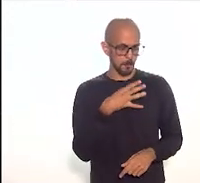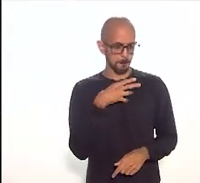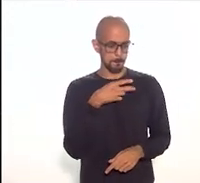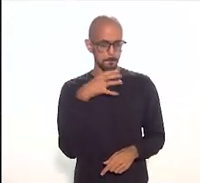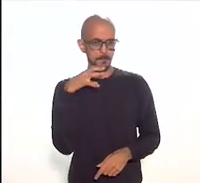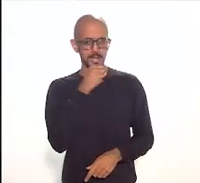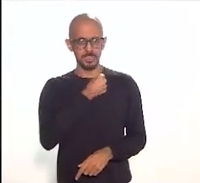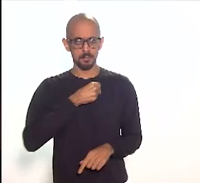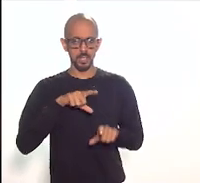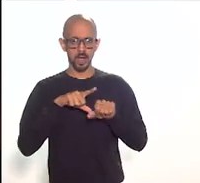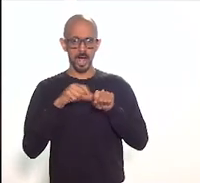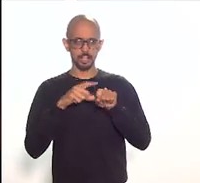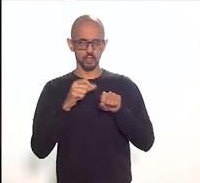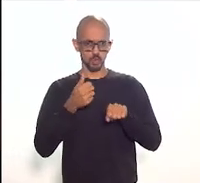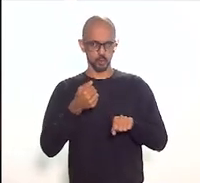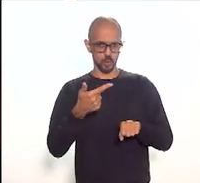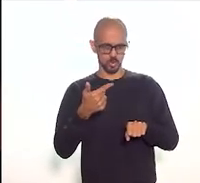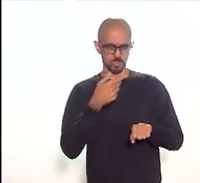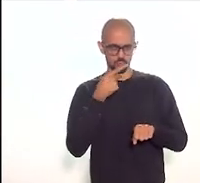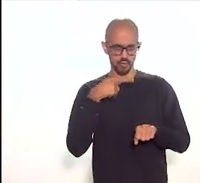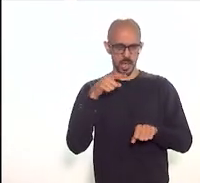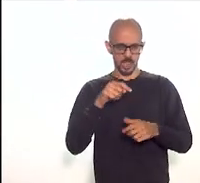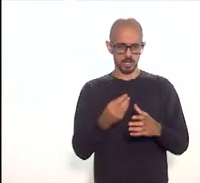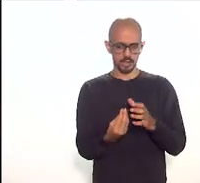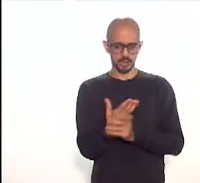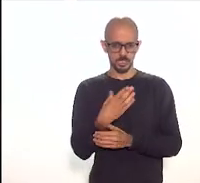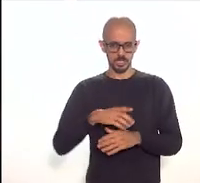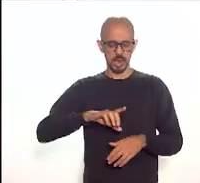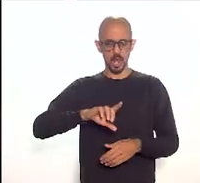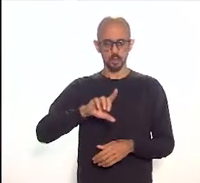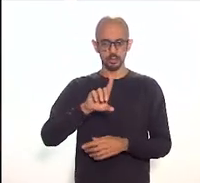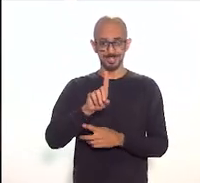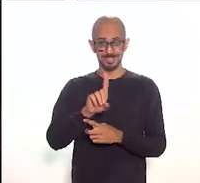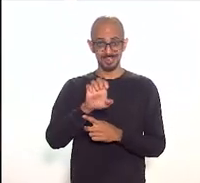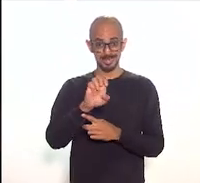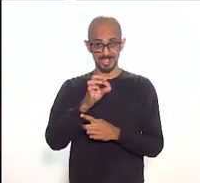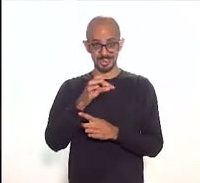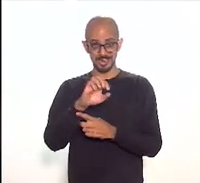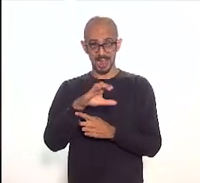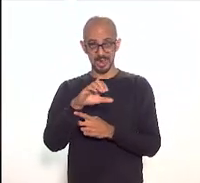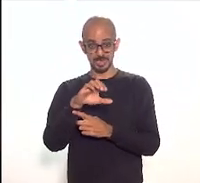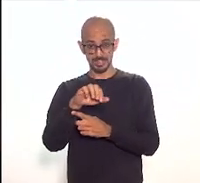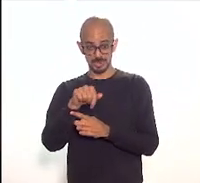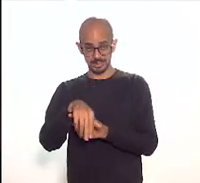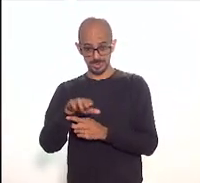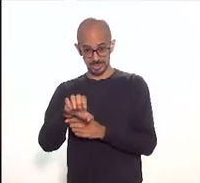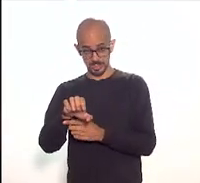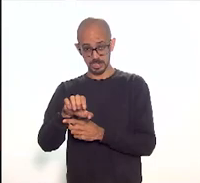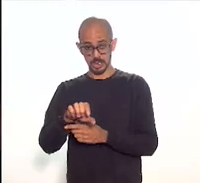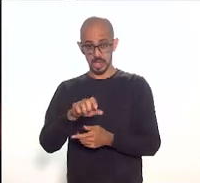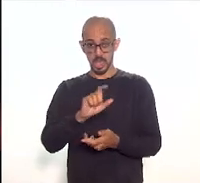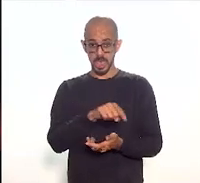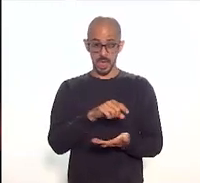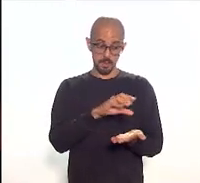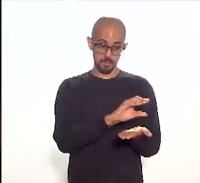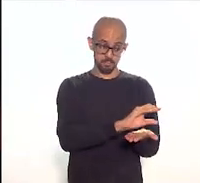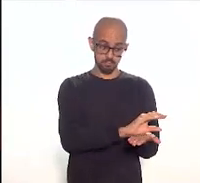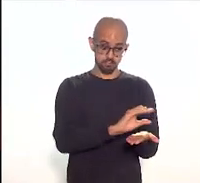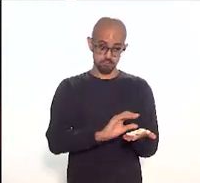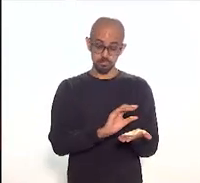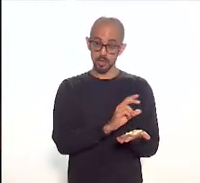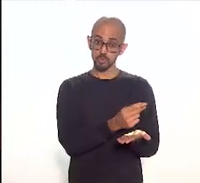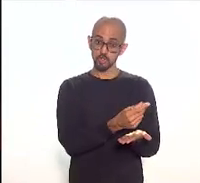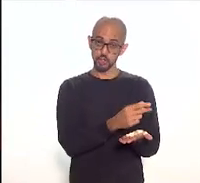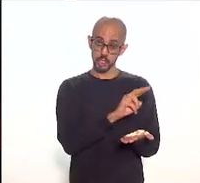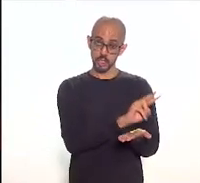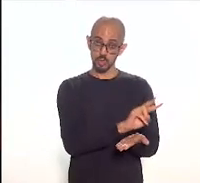12 quando fala de criar um destaque no Fundo Estadual de Cultura e assim o Fundo Estadual de Cultura eu entendi que poderia ter